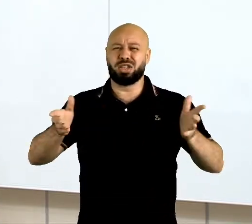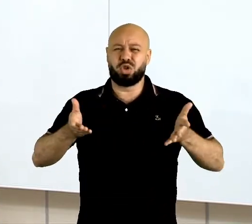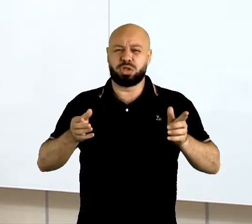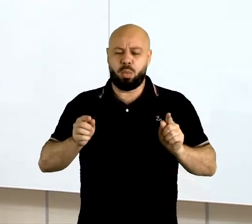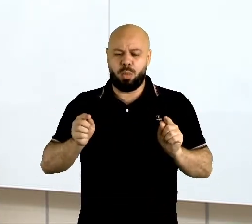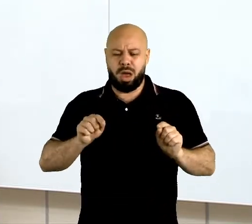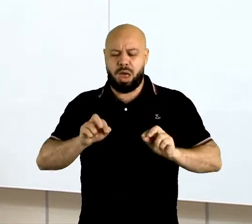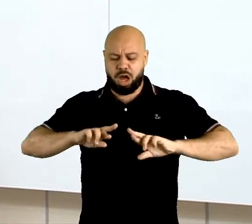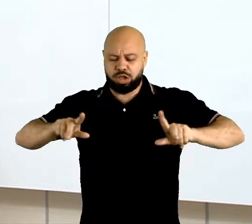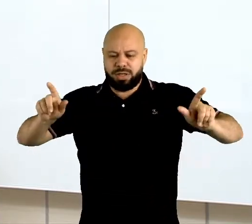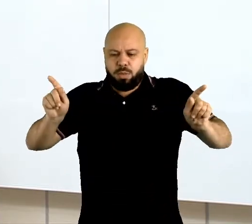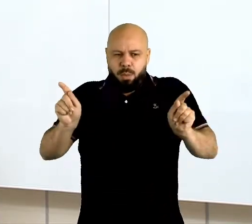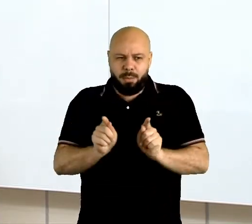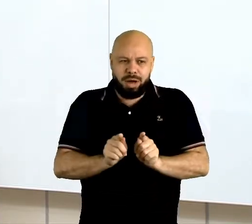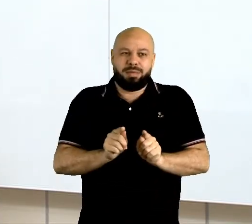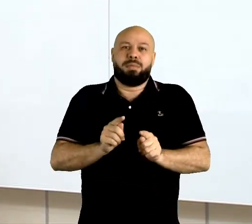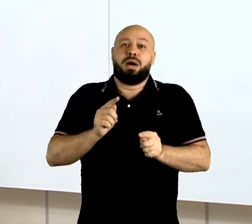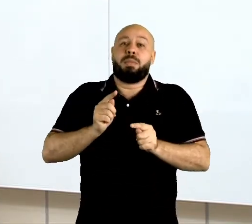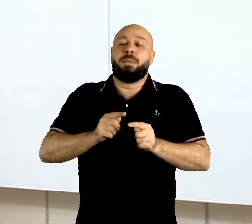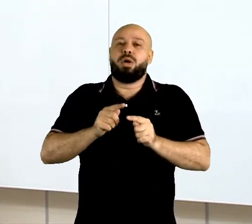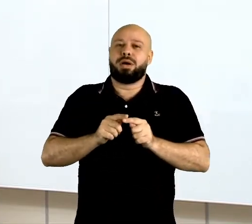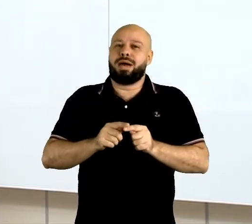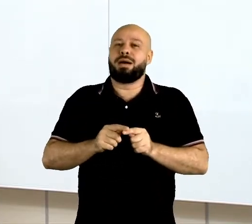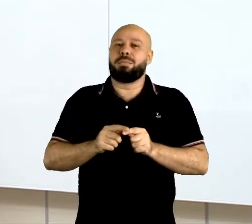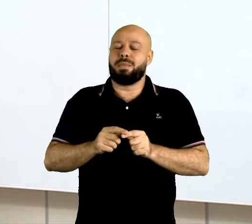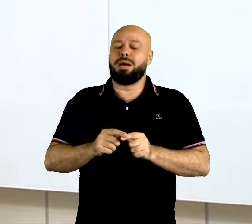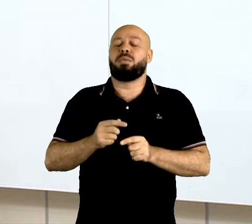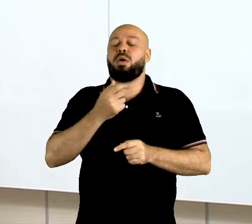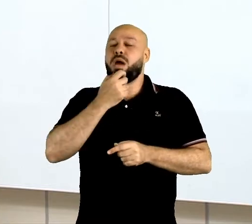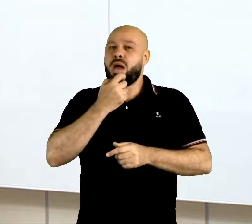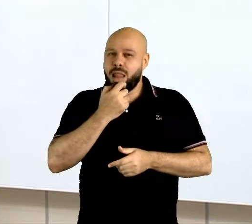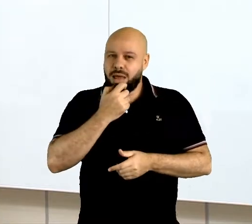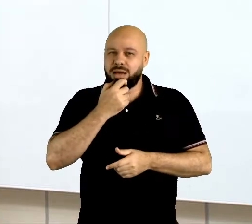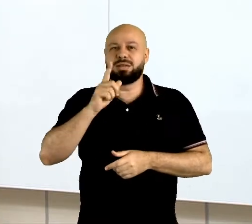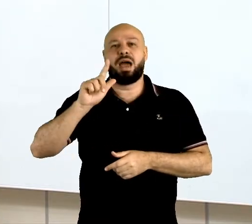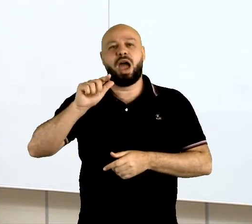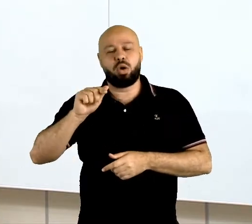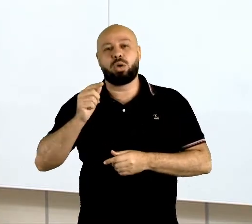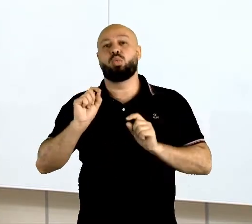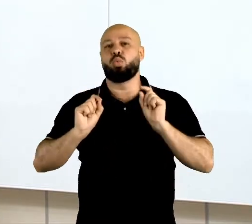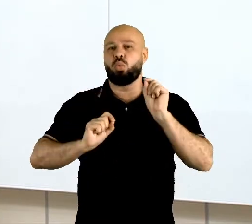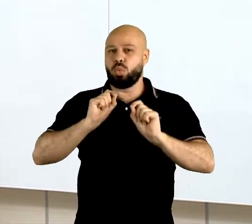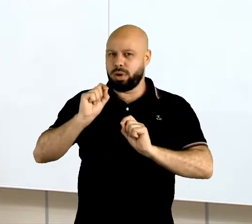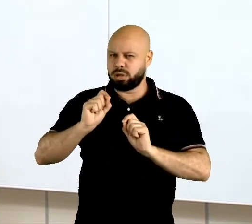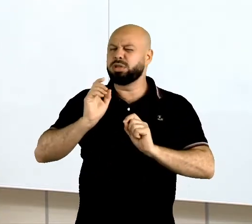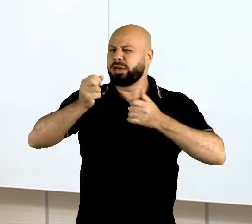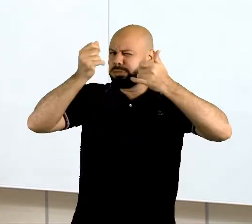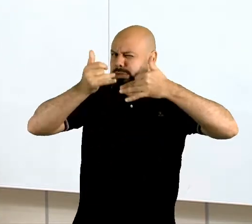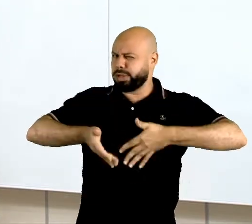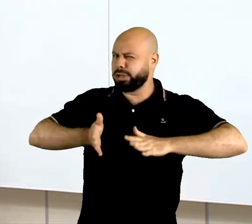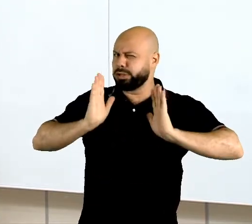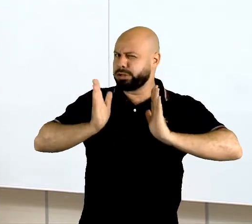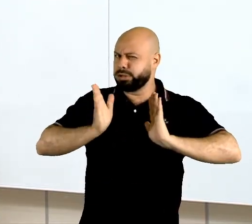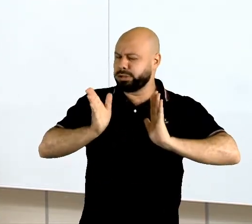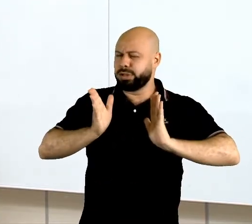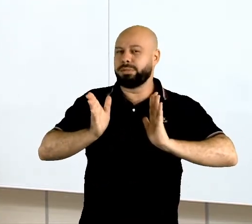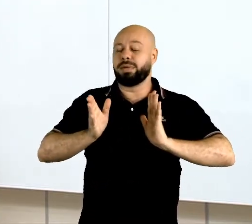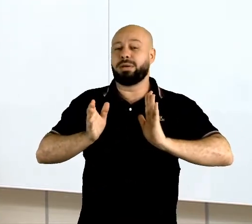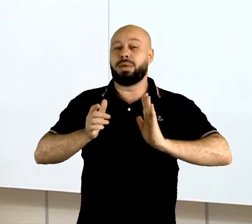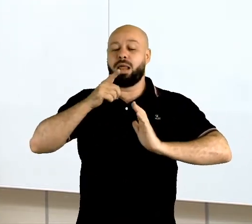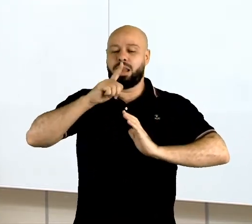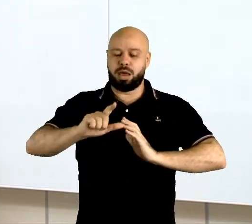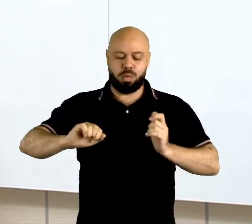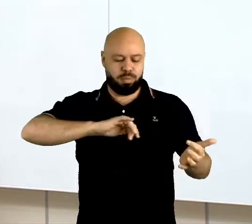significativas. Até porque o inglês se tornou hoje, como eu já tenho falado nas últimas aulas, a língua